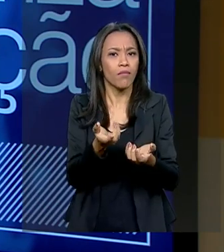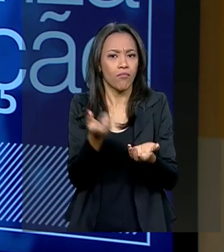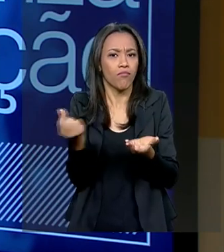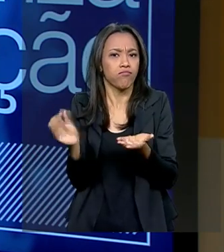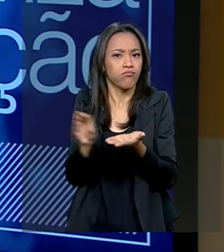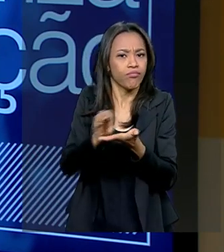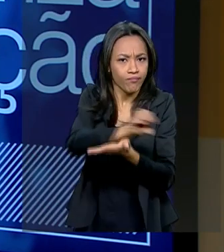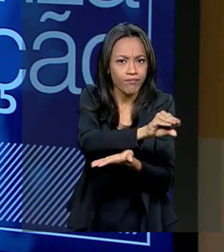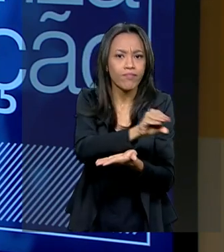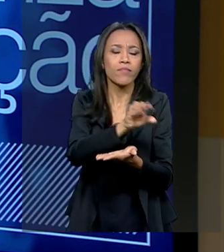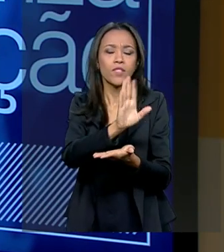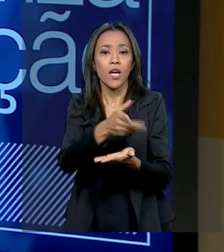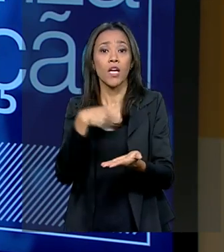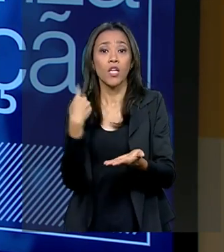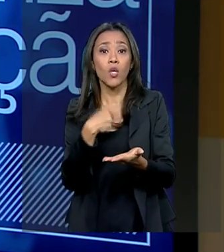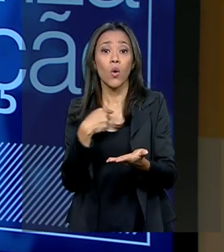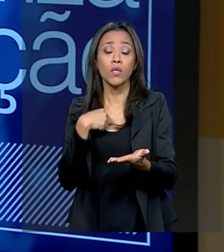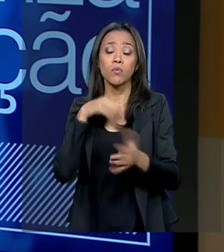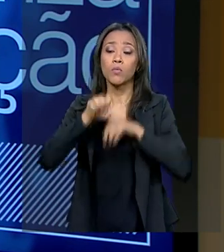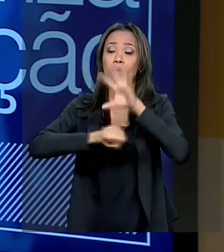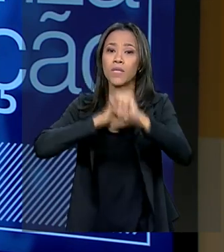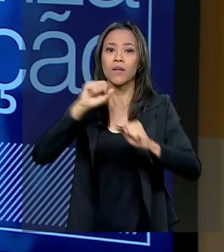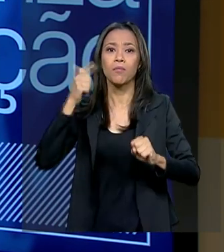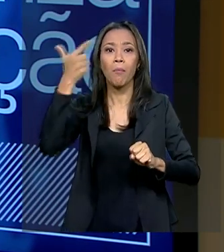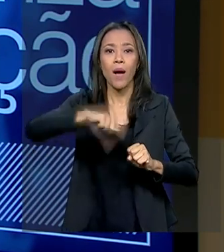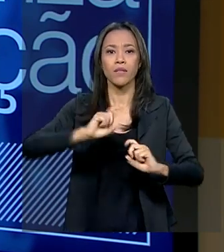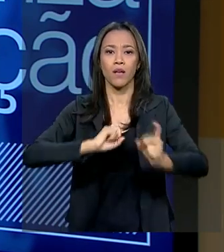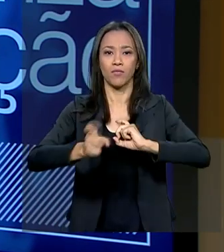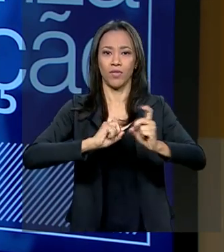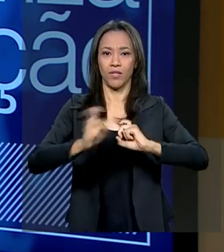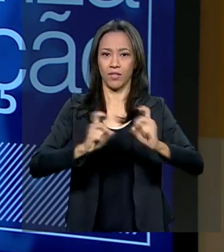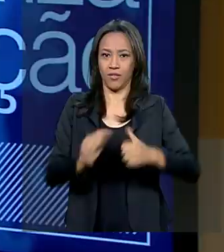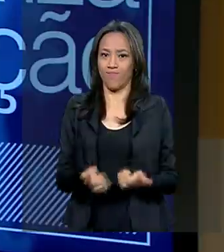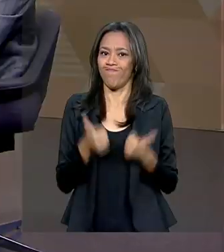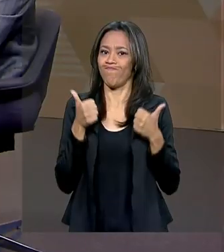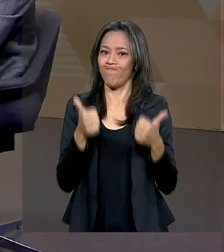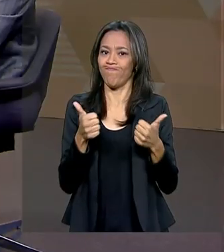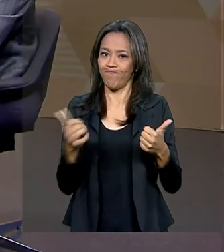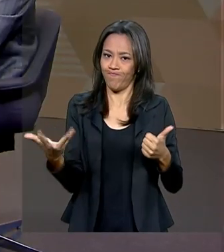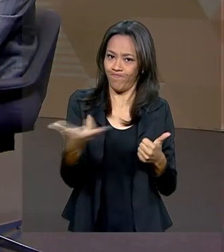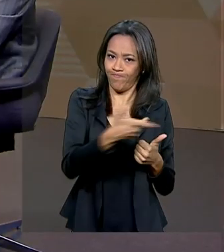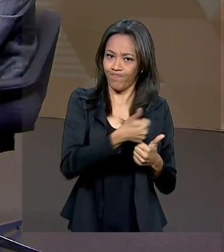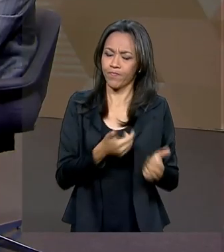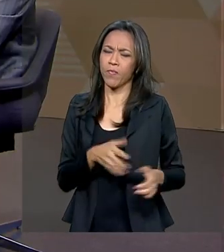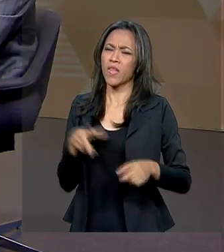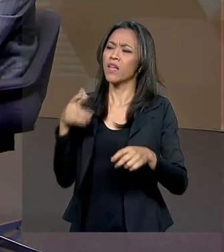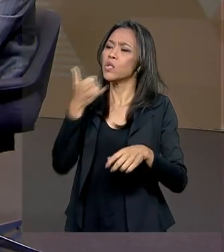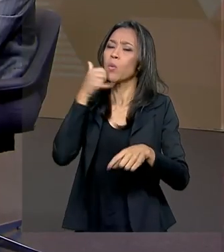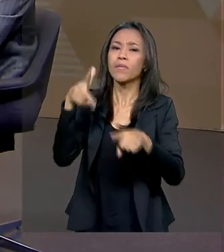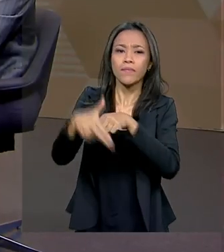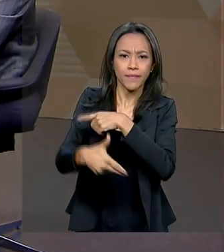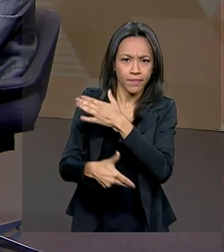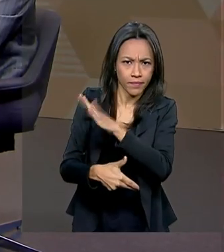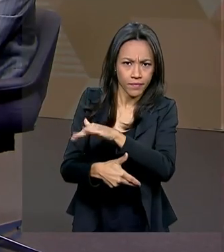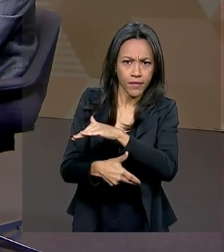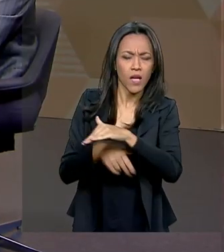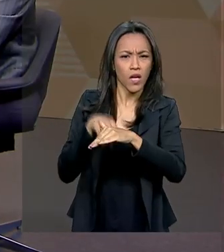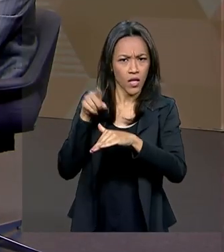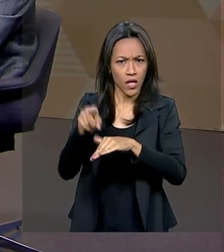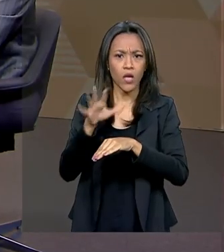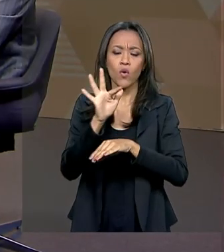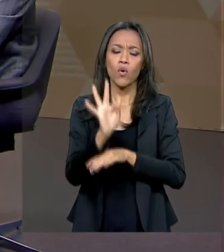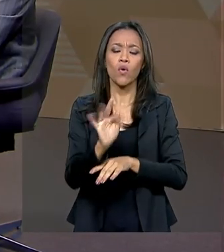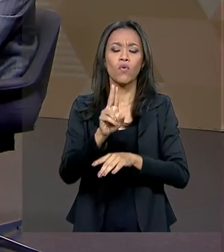buscando mais eficiência. O é importante dizer. A gente pode dizer, desculpa interromper no senhor, que o Futurice,